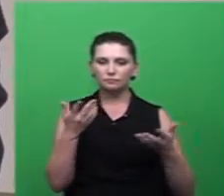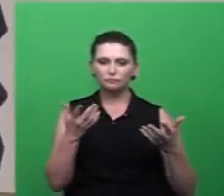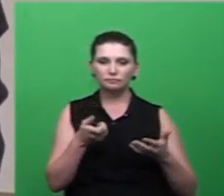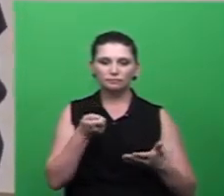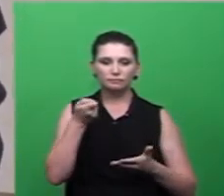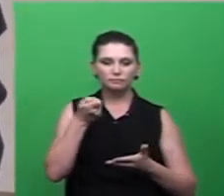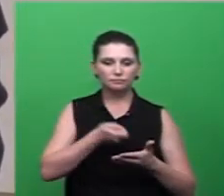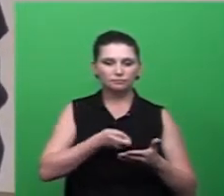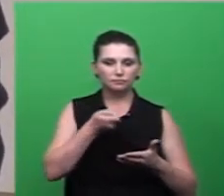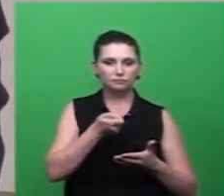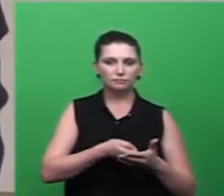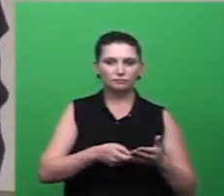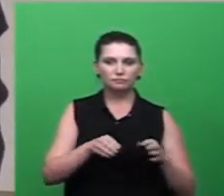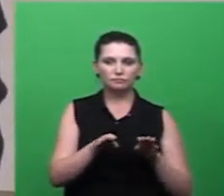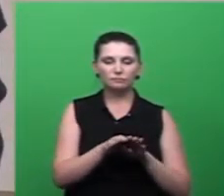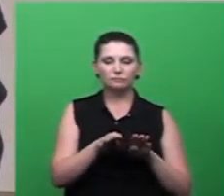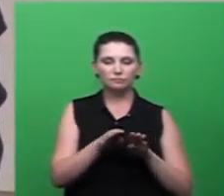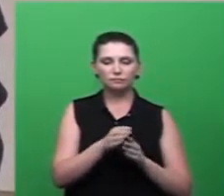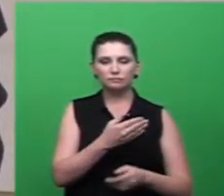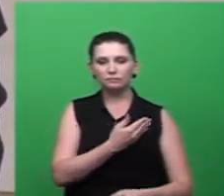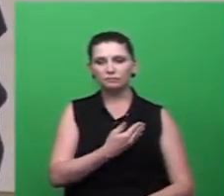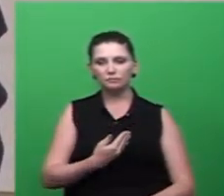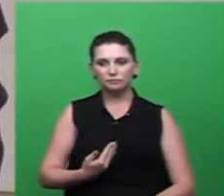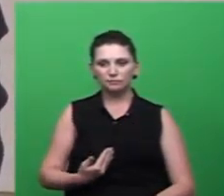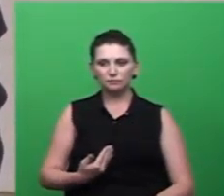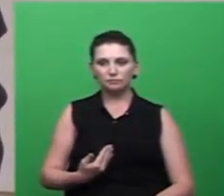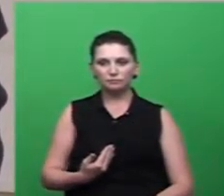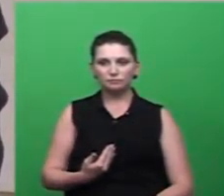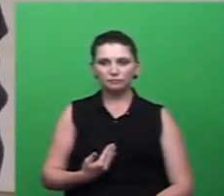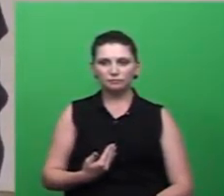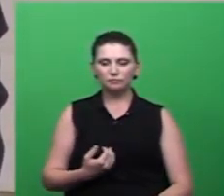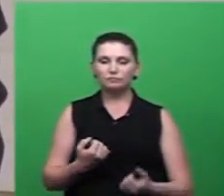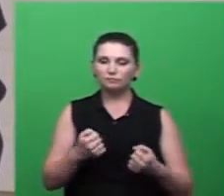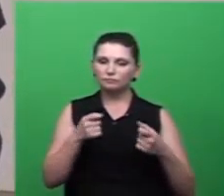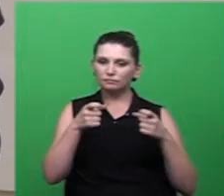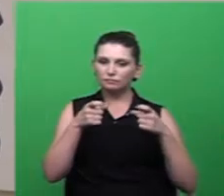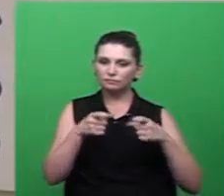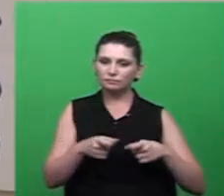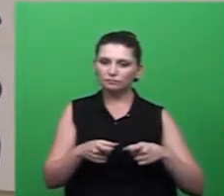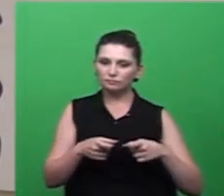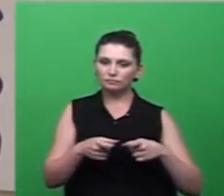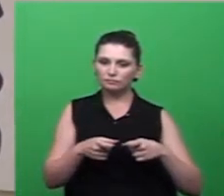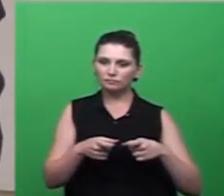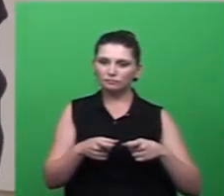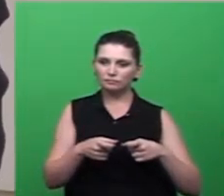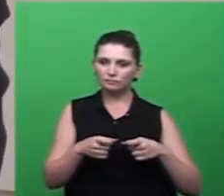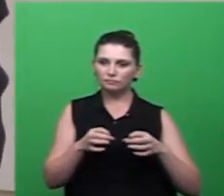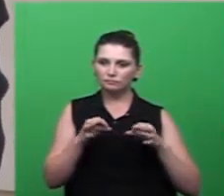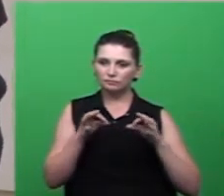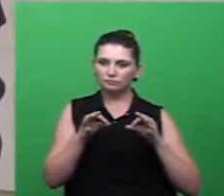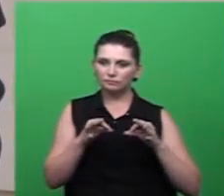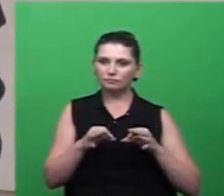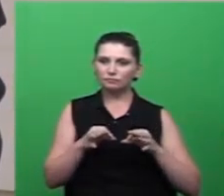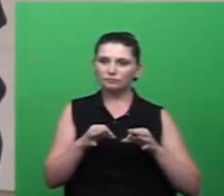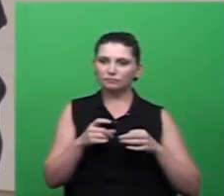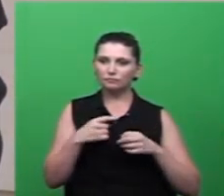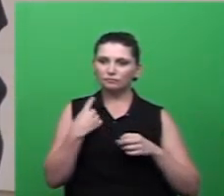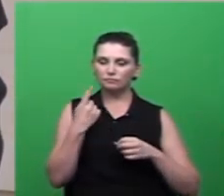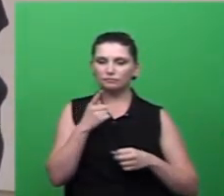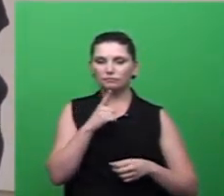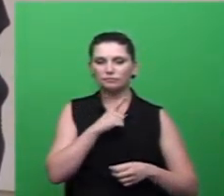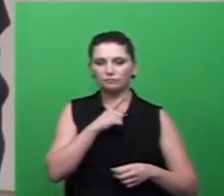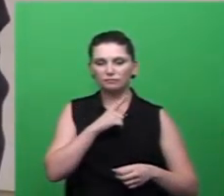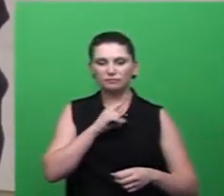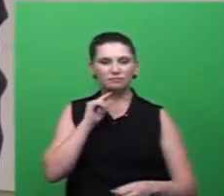casa do governo a respeito de um local para nós colocar esses